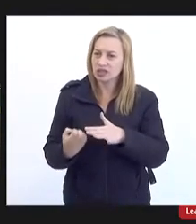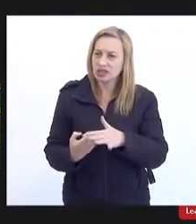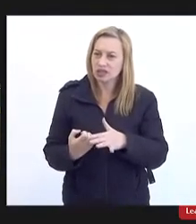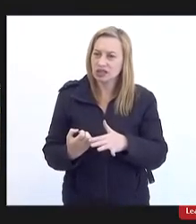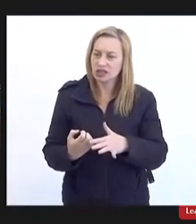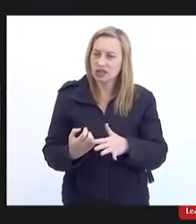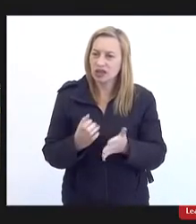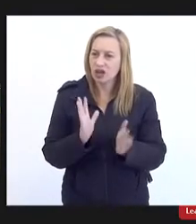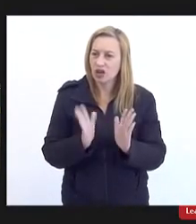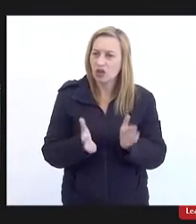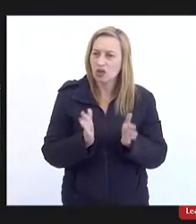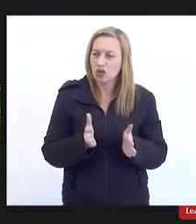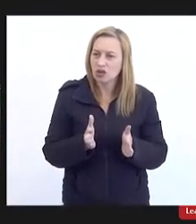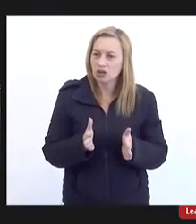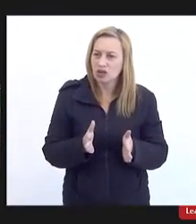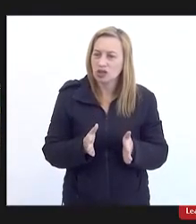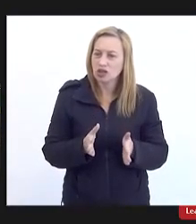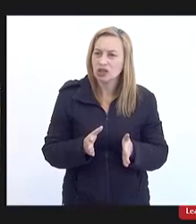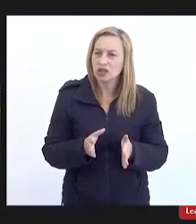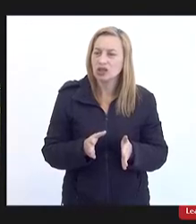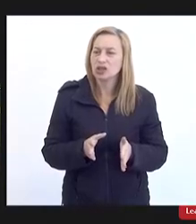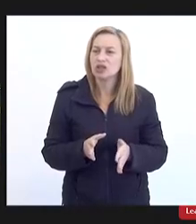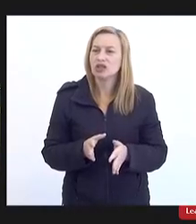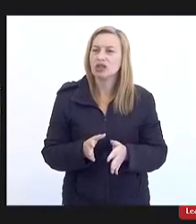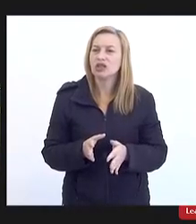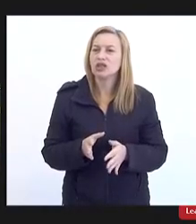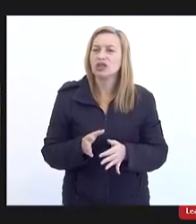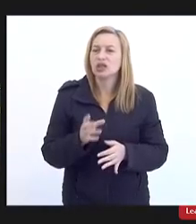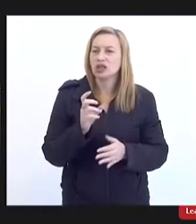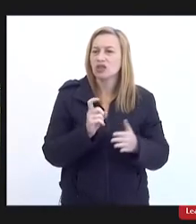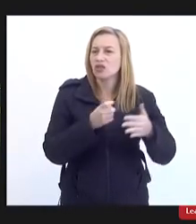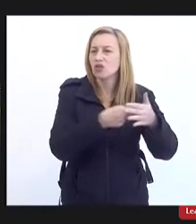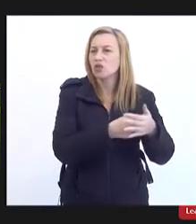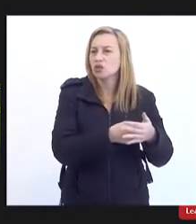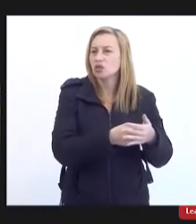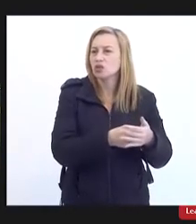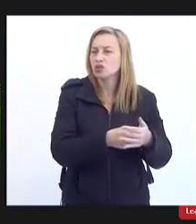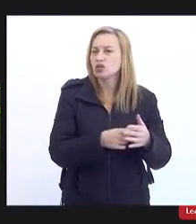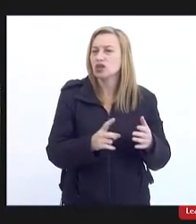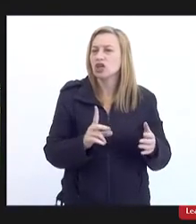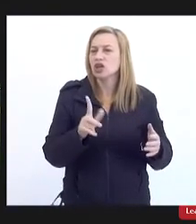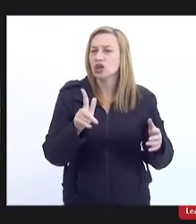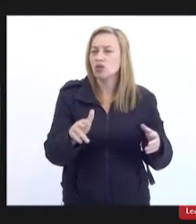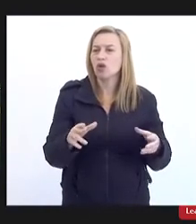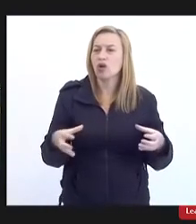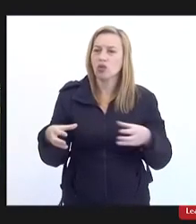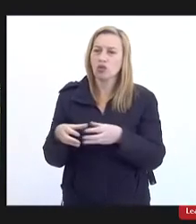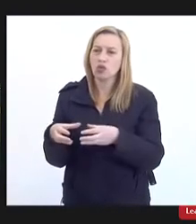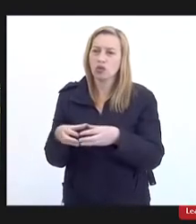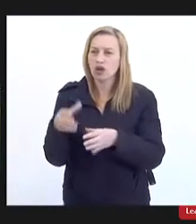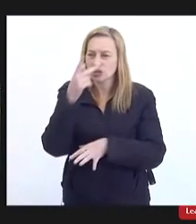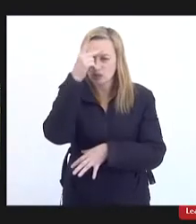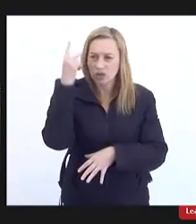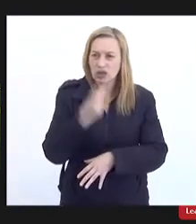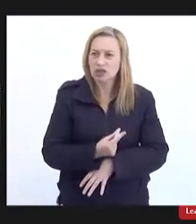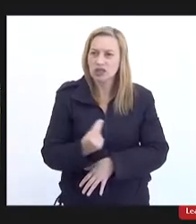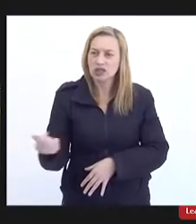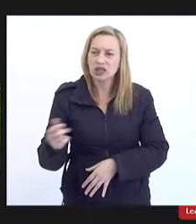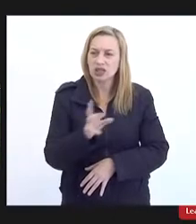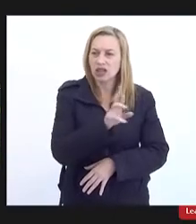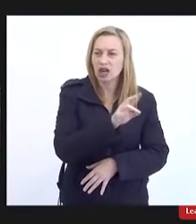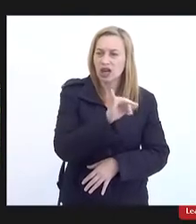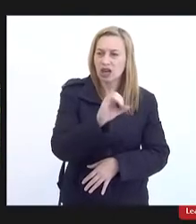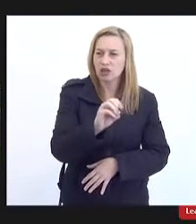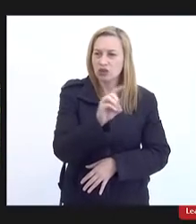falam na própria Câmara de Vereadores surgiu uma denúncia que na verdade se trata do mesmo grupo as pessoas as saírem da Riozinho para